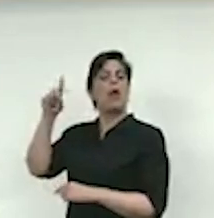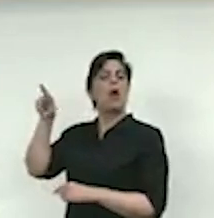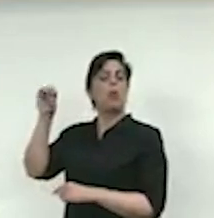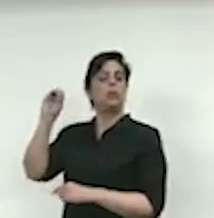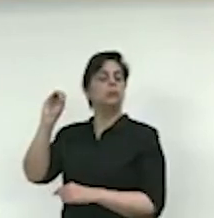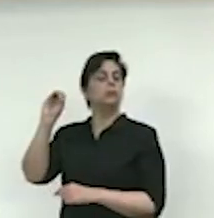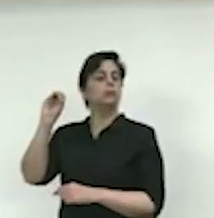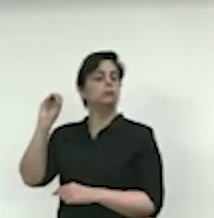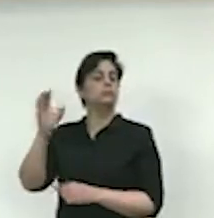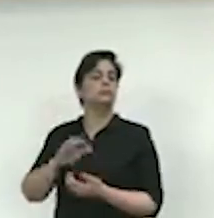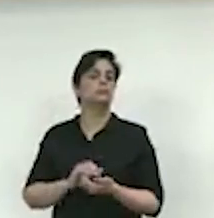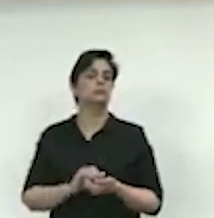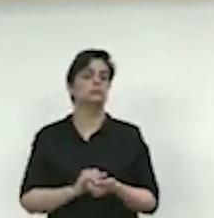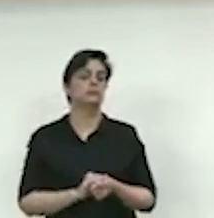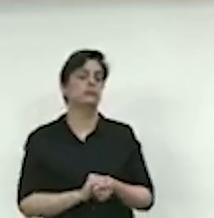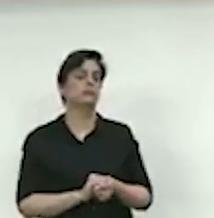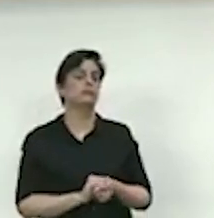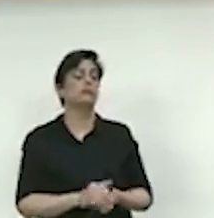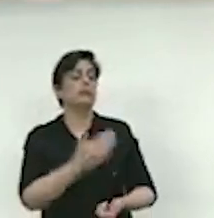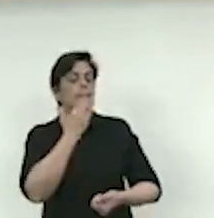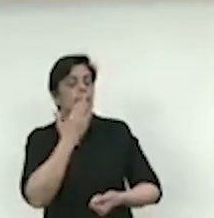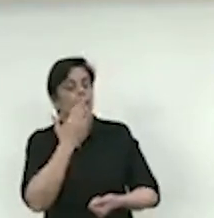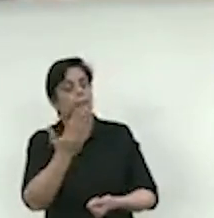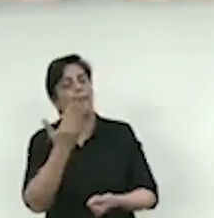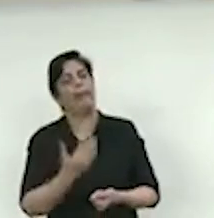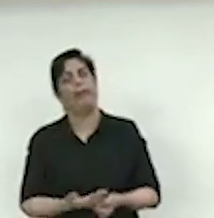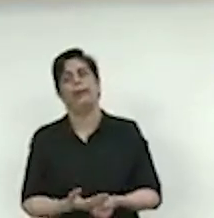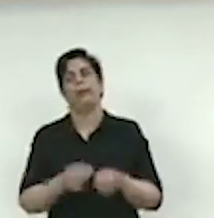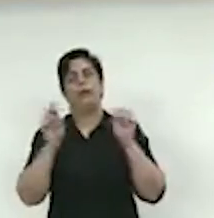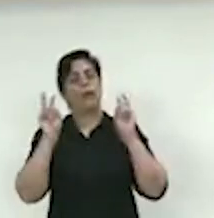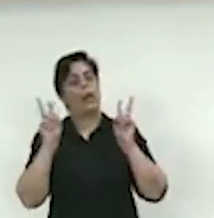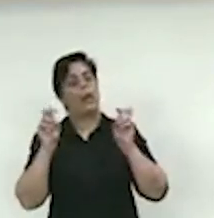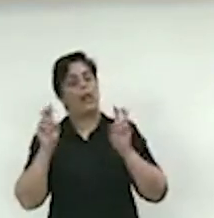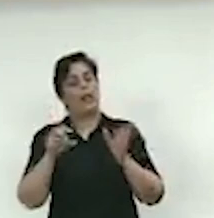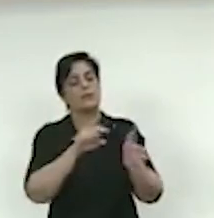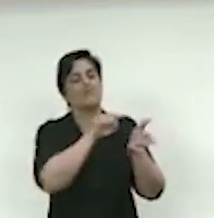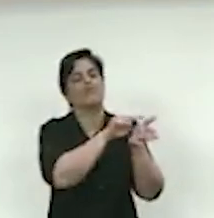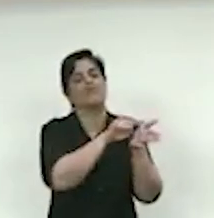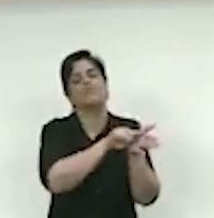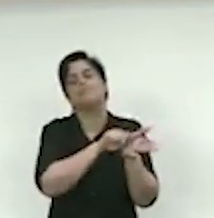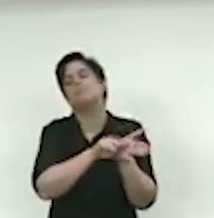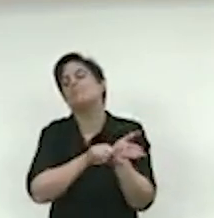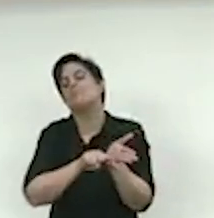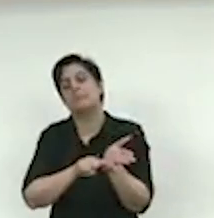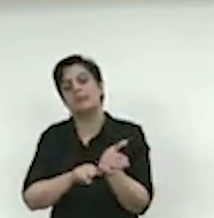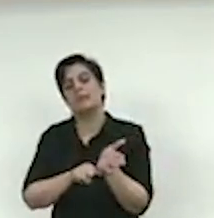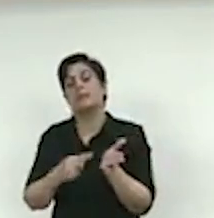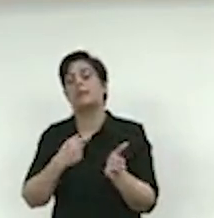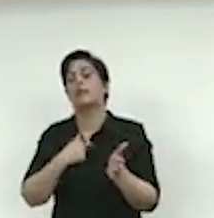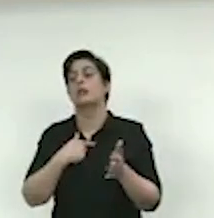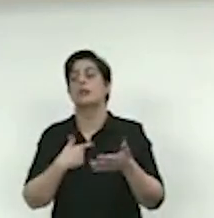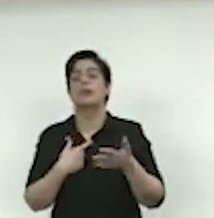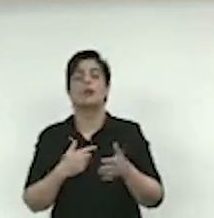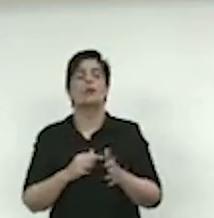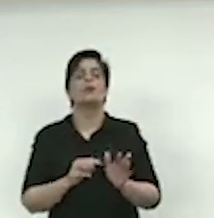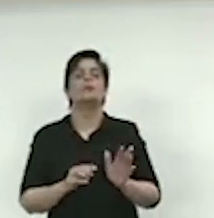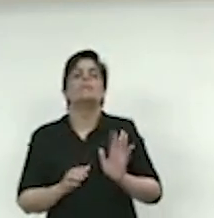-Geral de Justiça, para que ele investigue o caso, ali a gente coloca uma série de provas. Eu tive o cuidado de